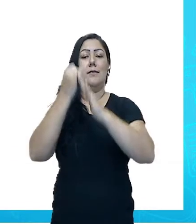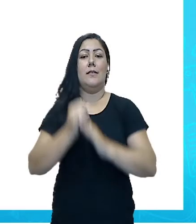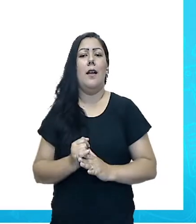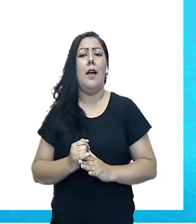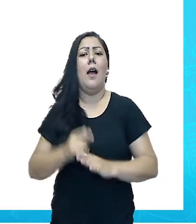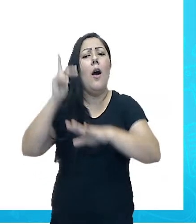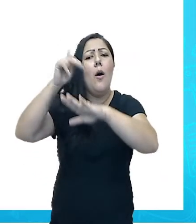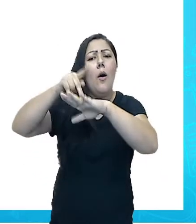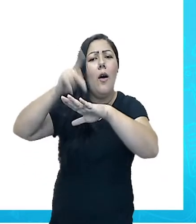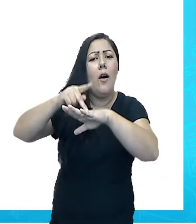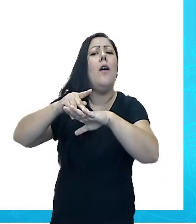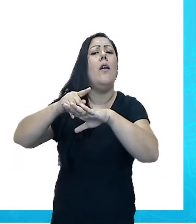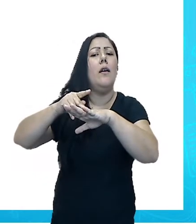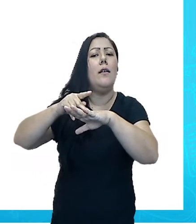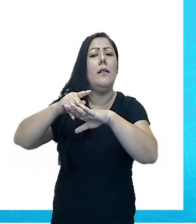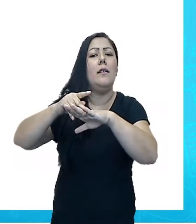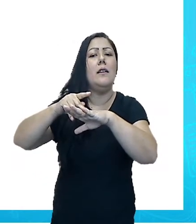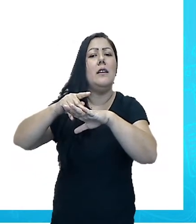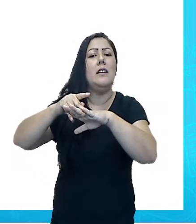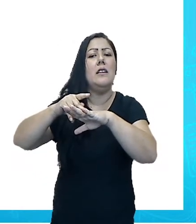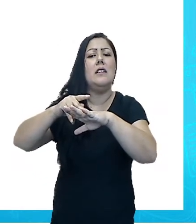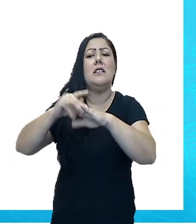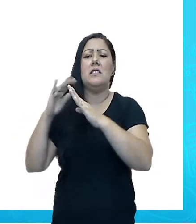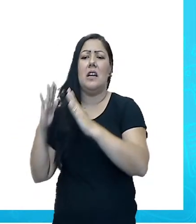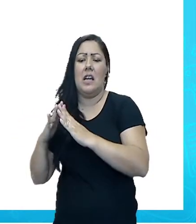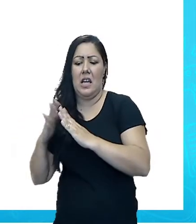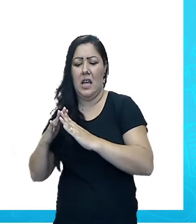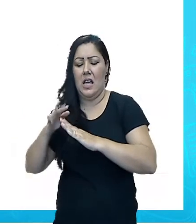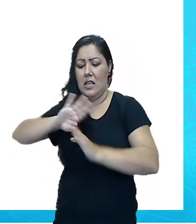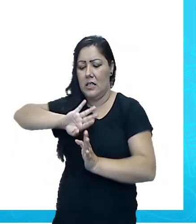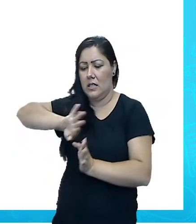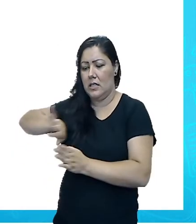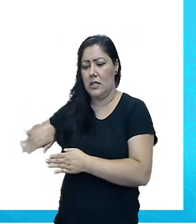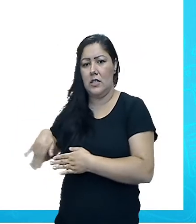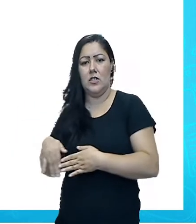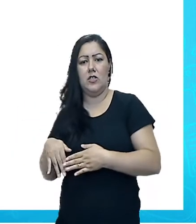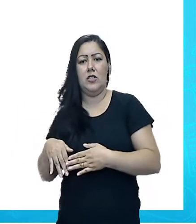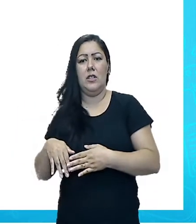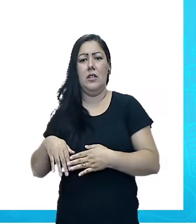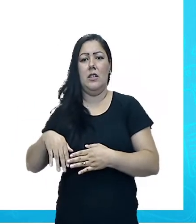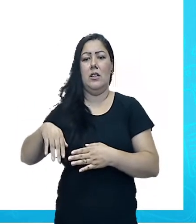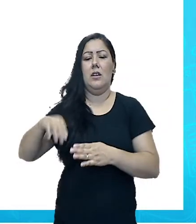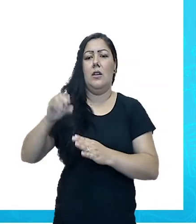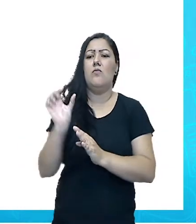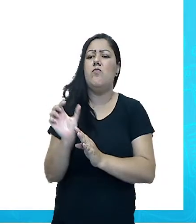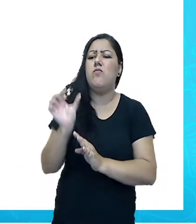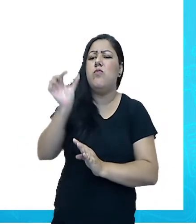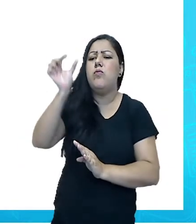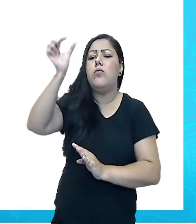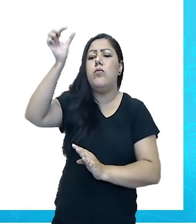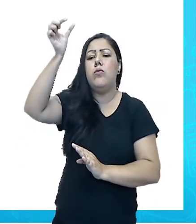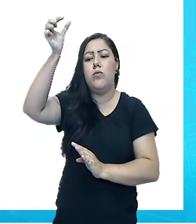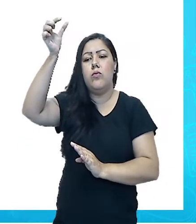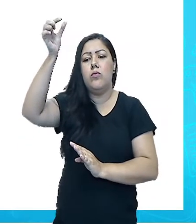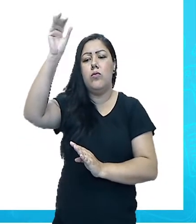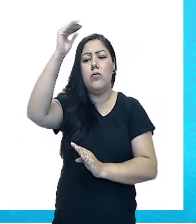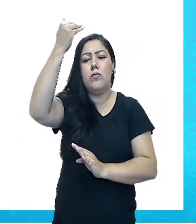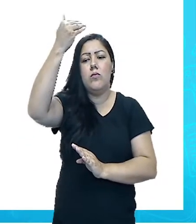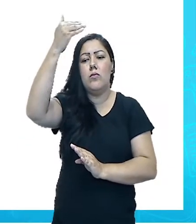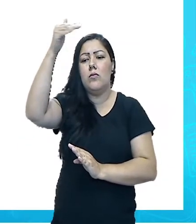rocha, sem as casas, sem as antenas lá em cima, sem todas aquelas